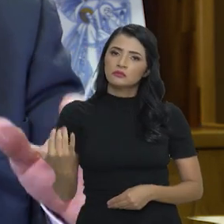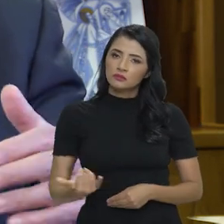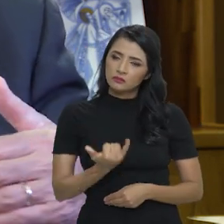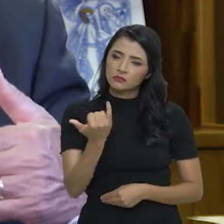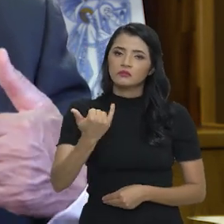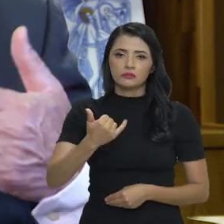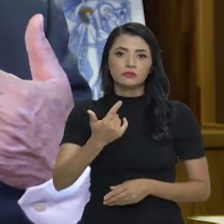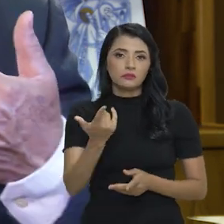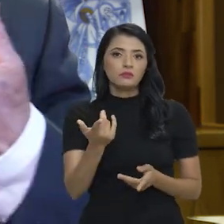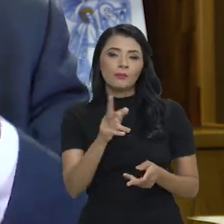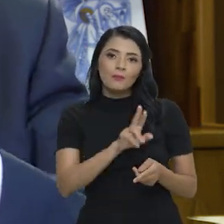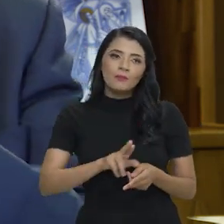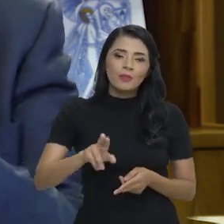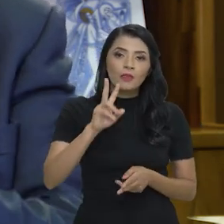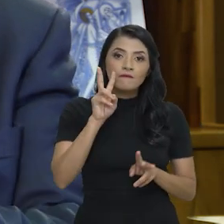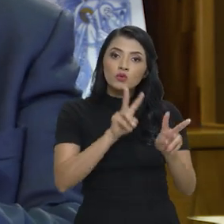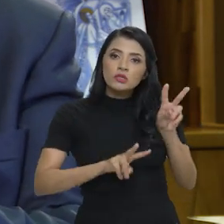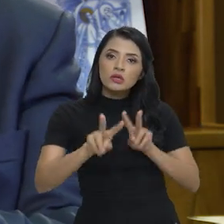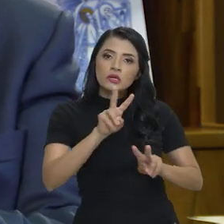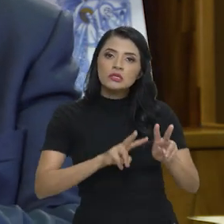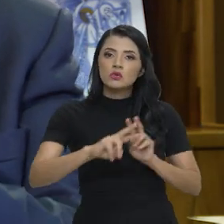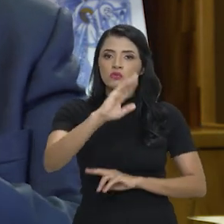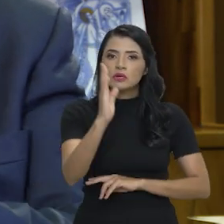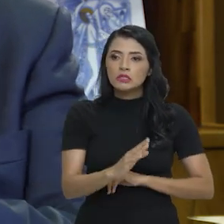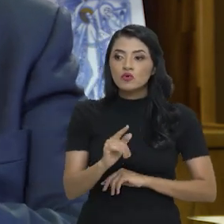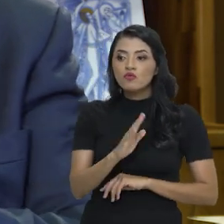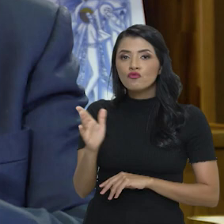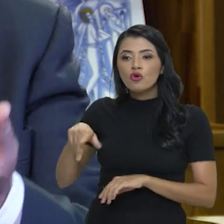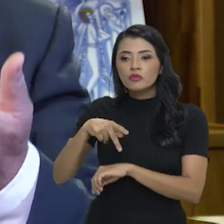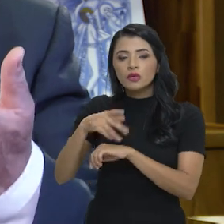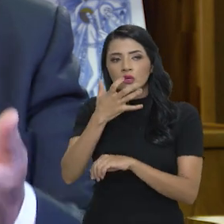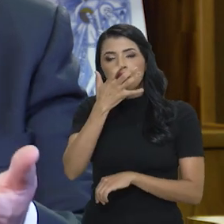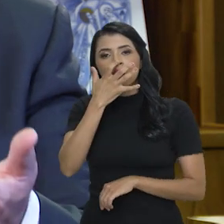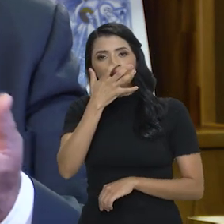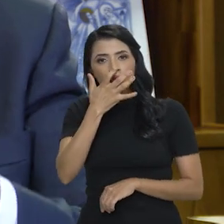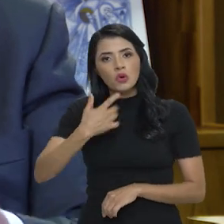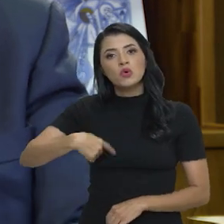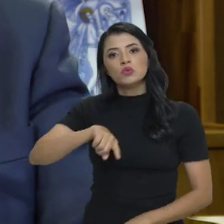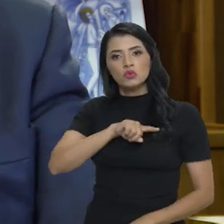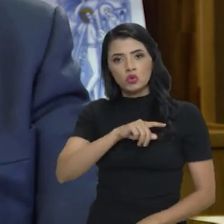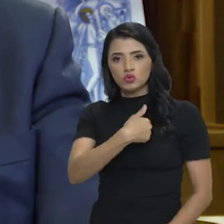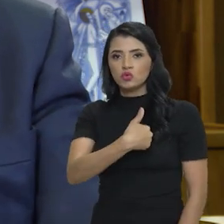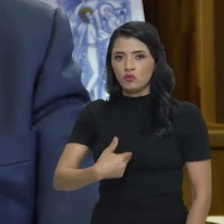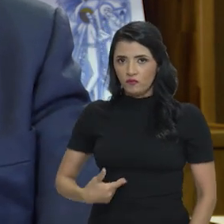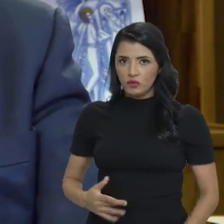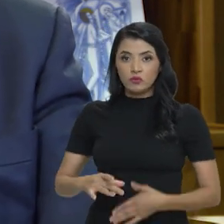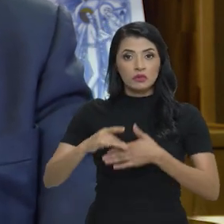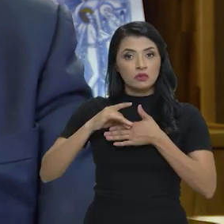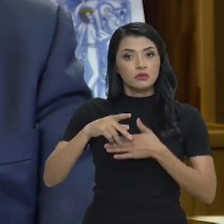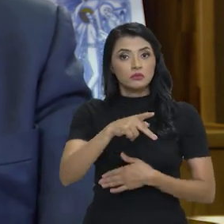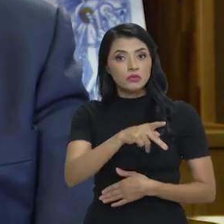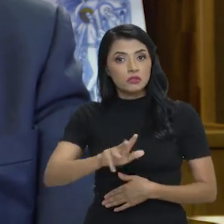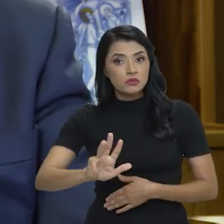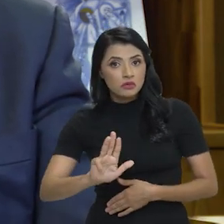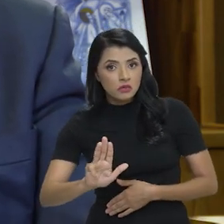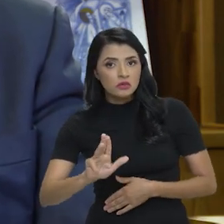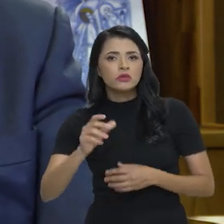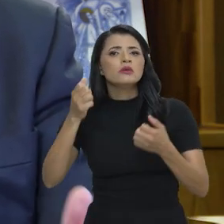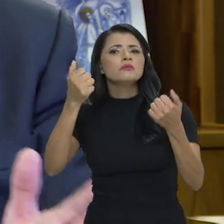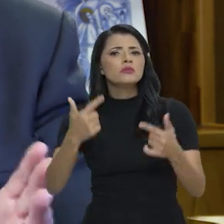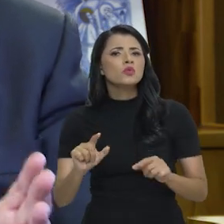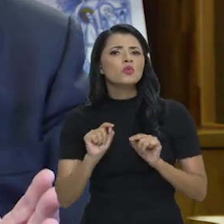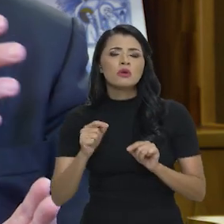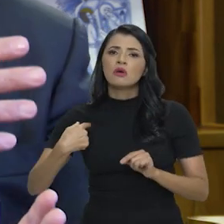isso é fundamental para a imagem do Brasil lá fora. Nós, o nosso governo, a aderência do presidente Lula, é de que nós